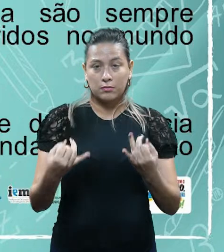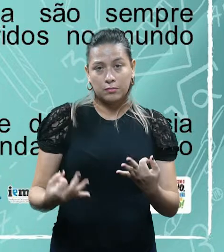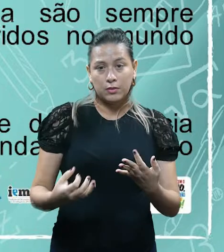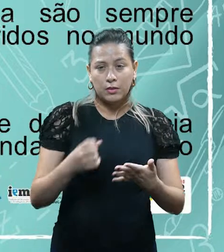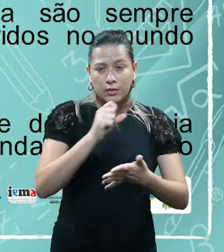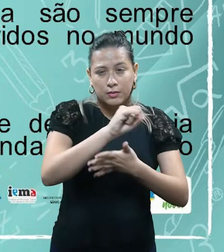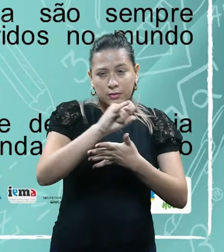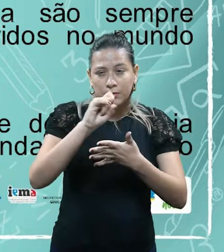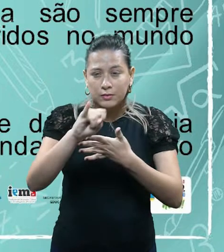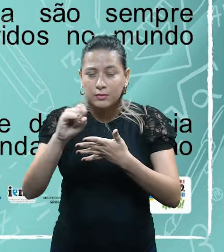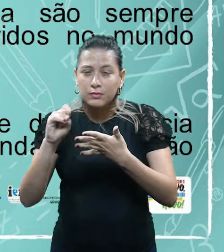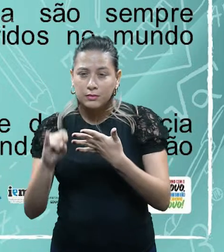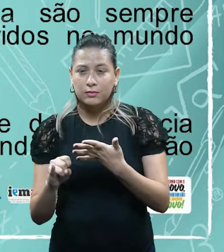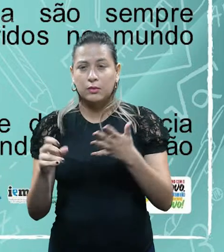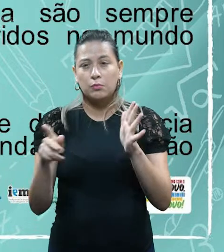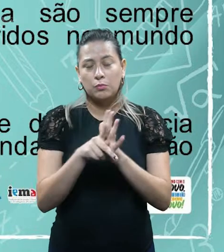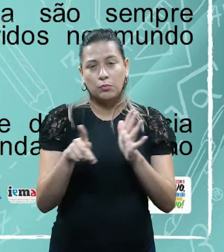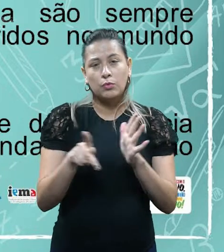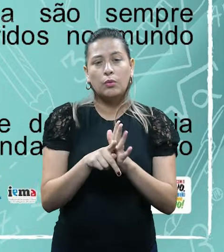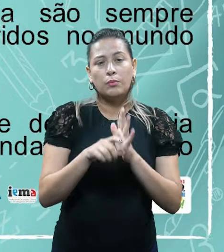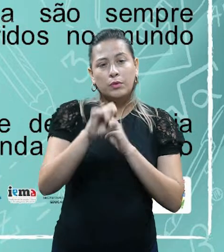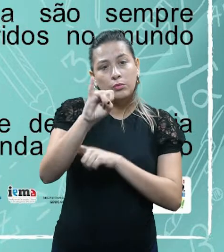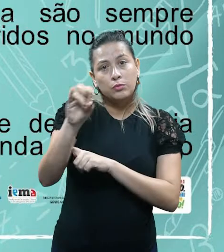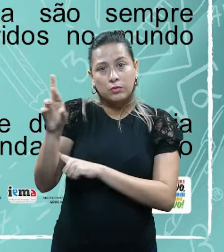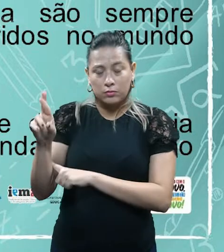incidência tributária do imposto de renda.